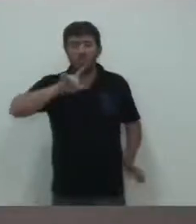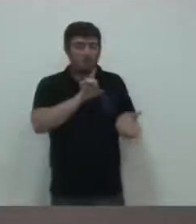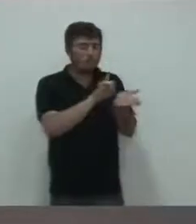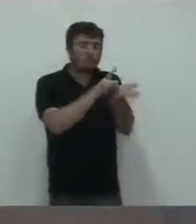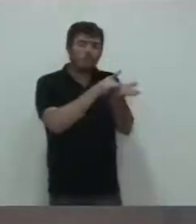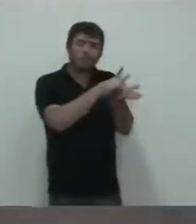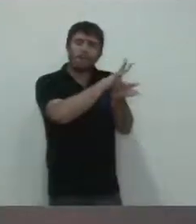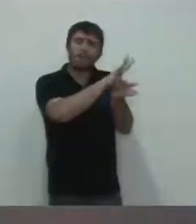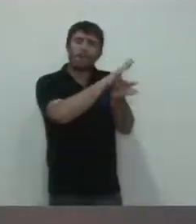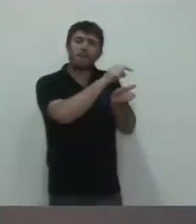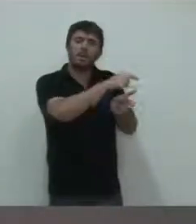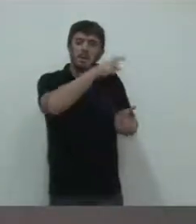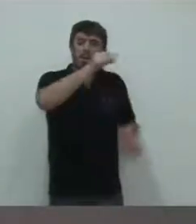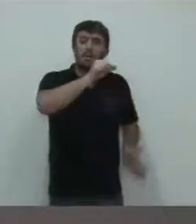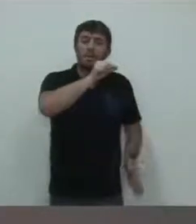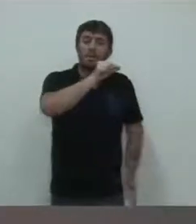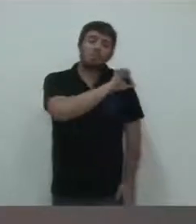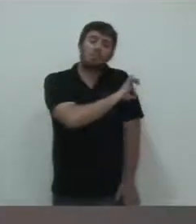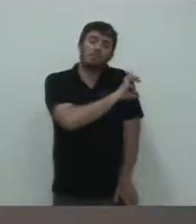É fácil.